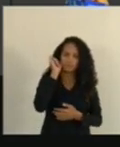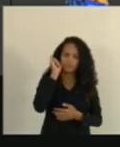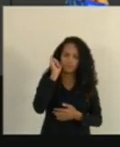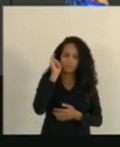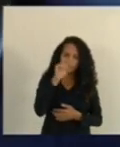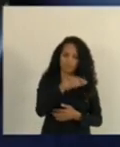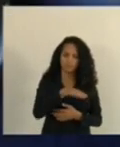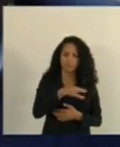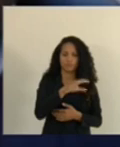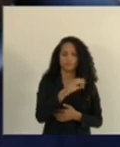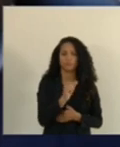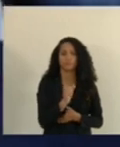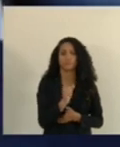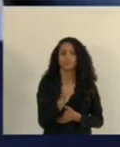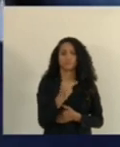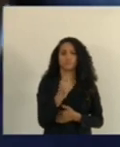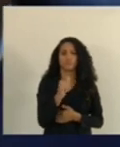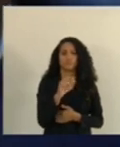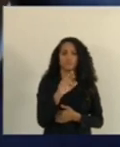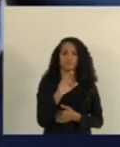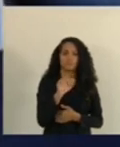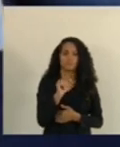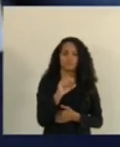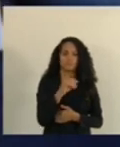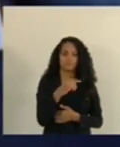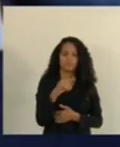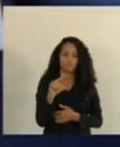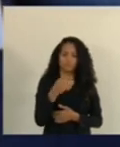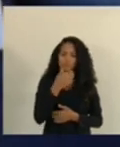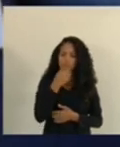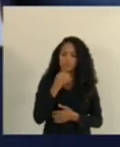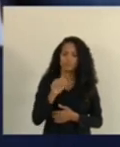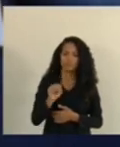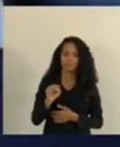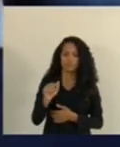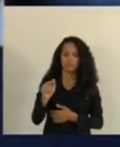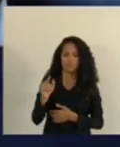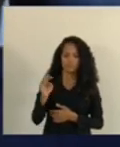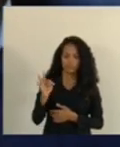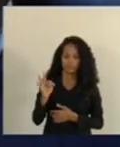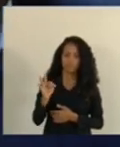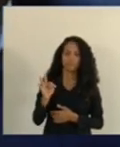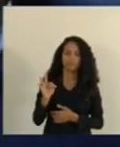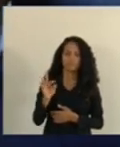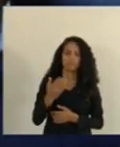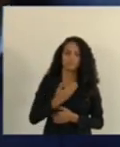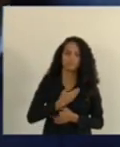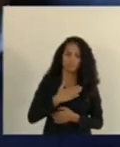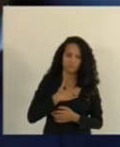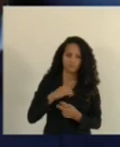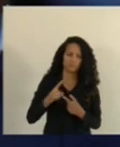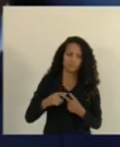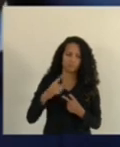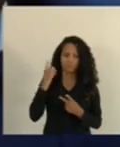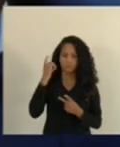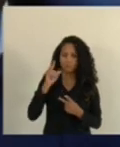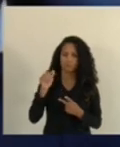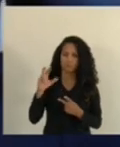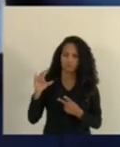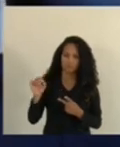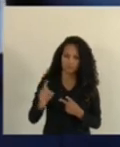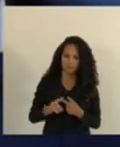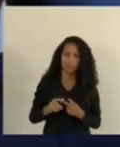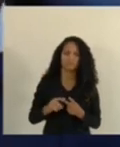do Caparaó, um sargento muito amigo nosso, amigo também do deputado Luciano, sargento